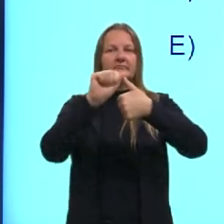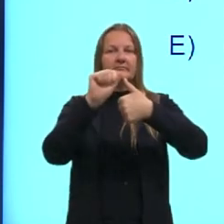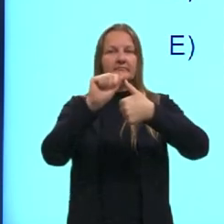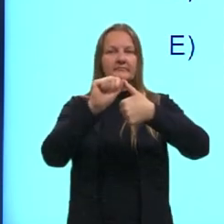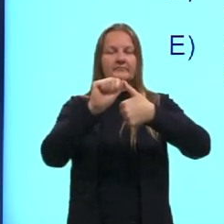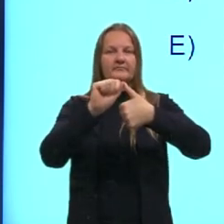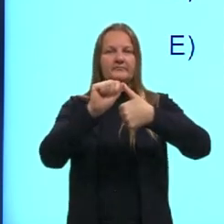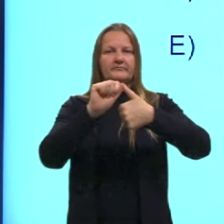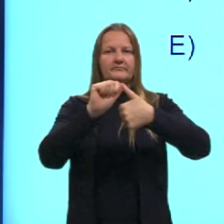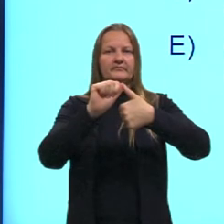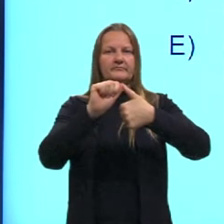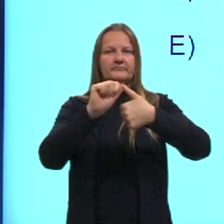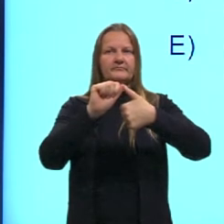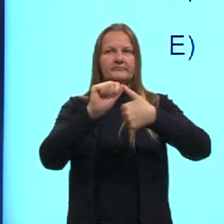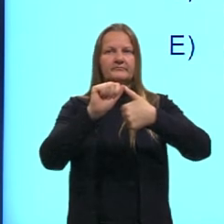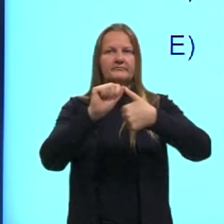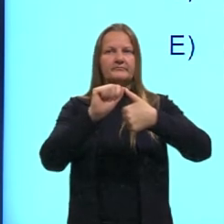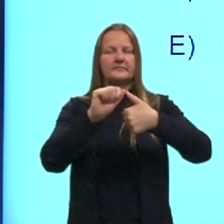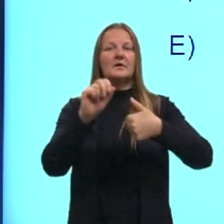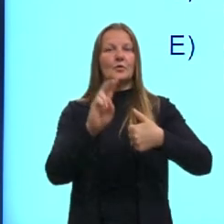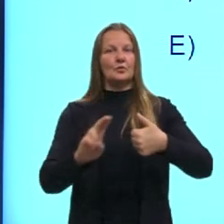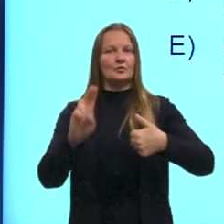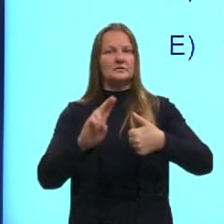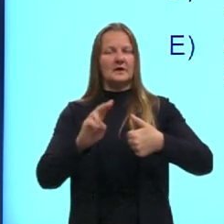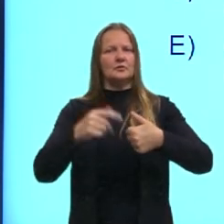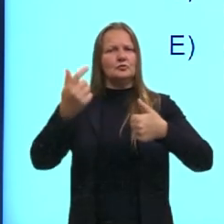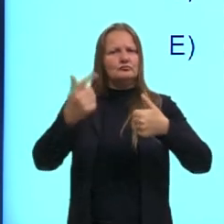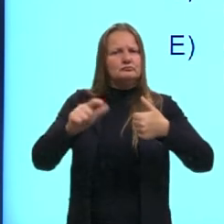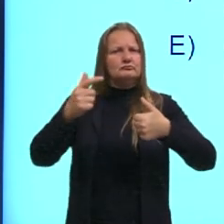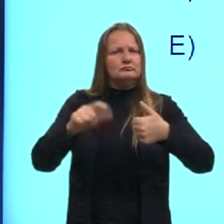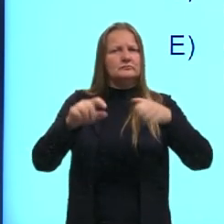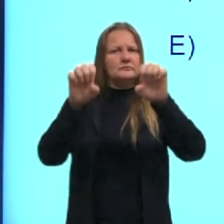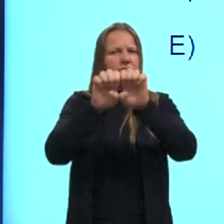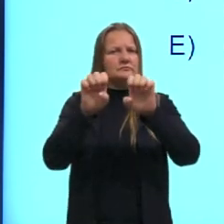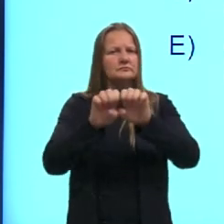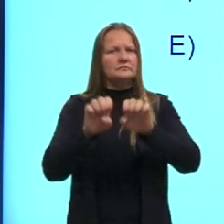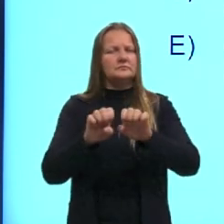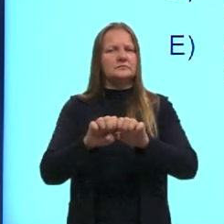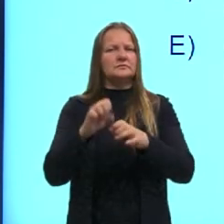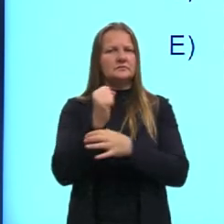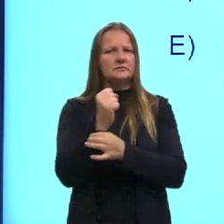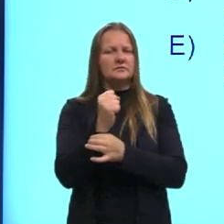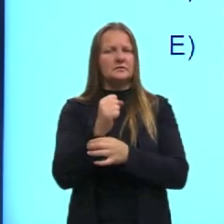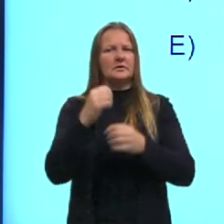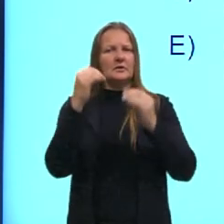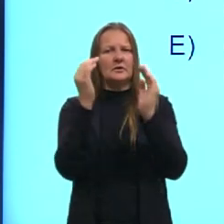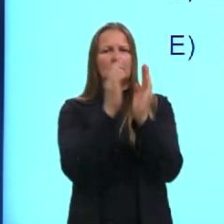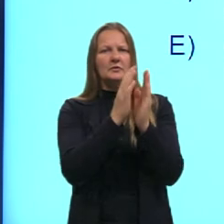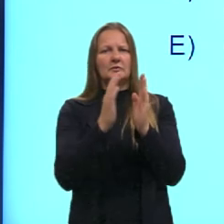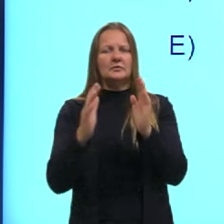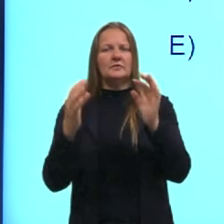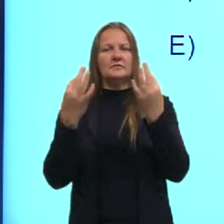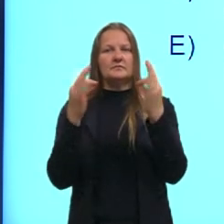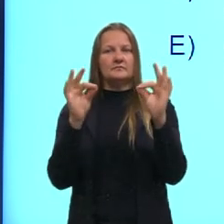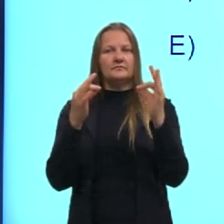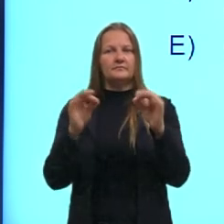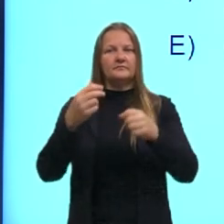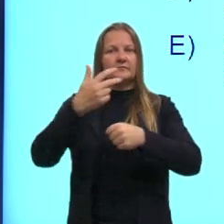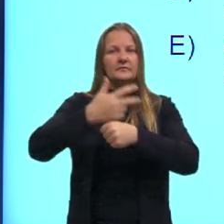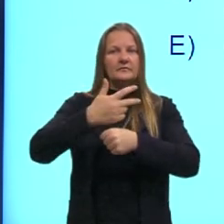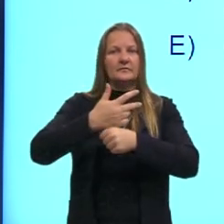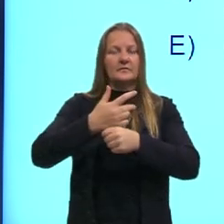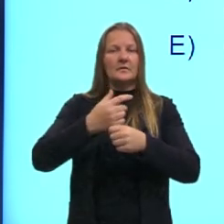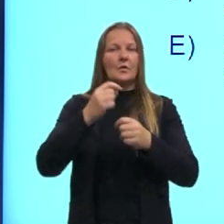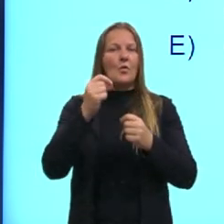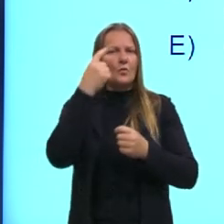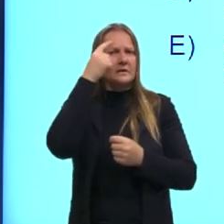vai ser usado a repetição das estruturas garantindo o paralelismo sintático e de ideias?